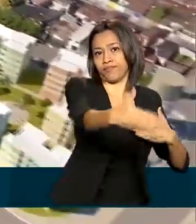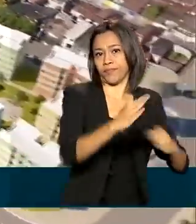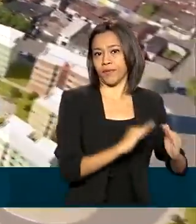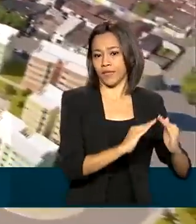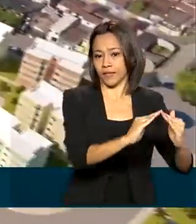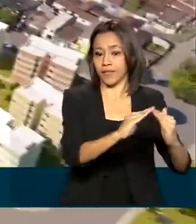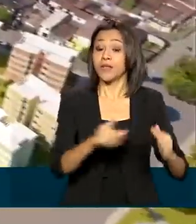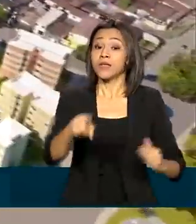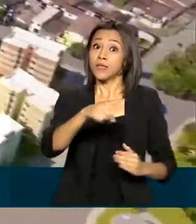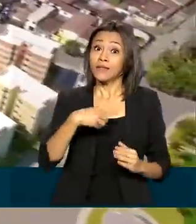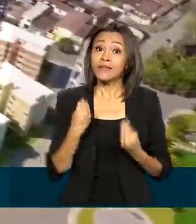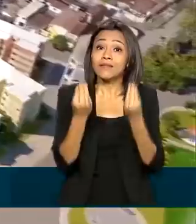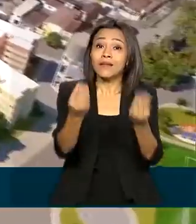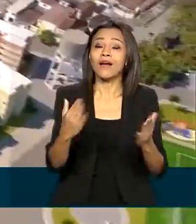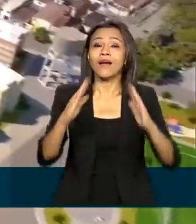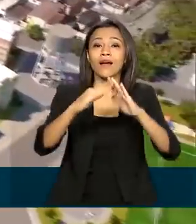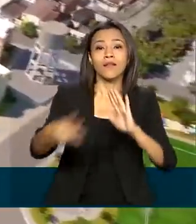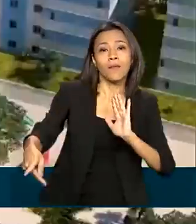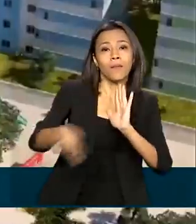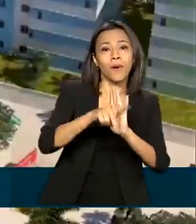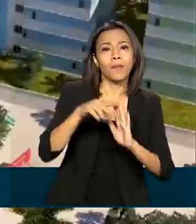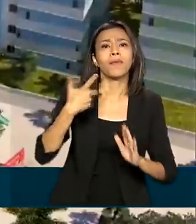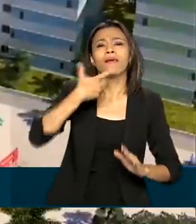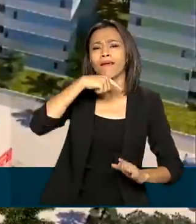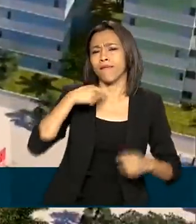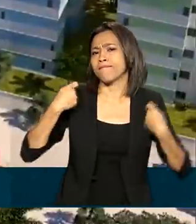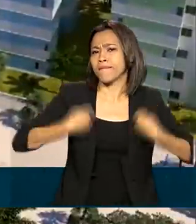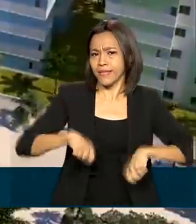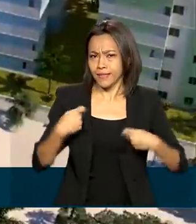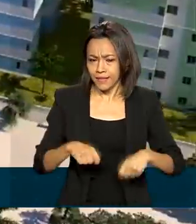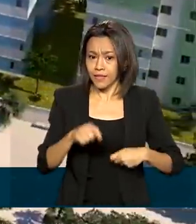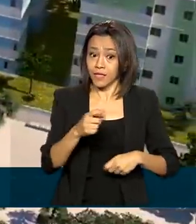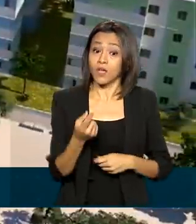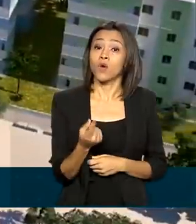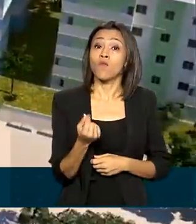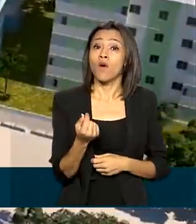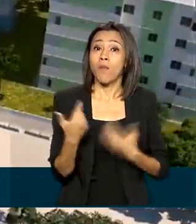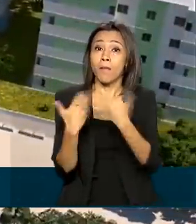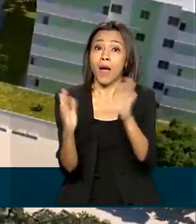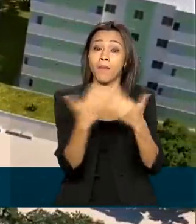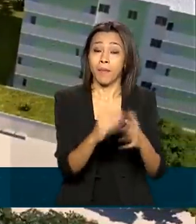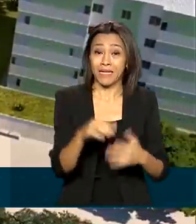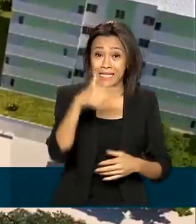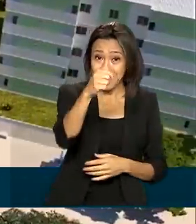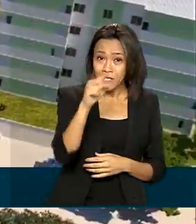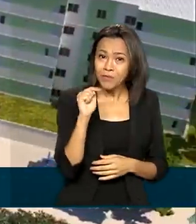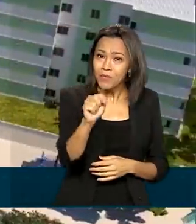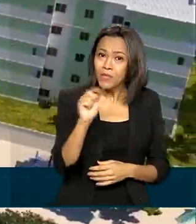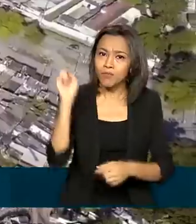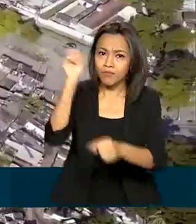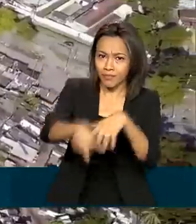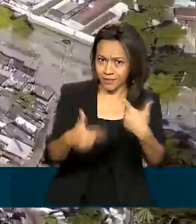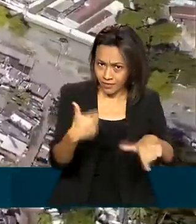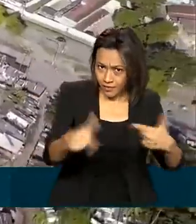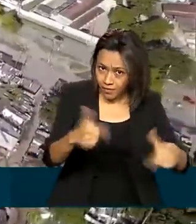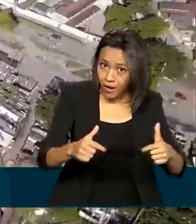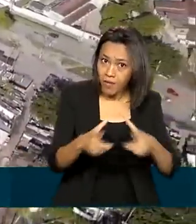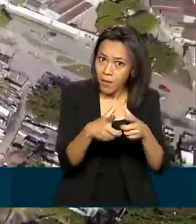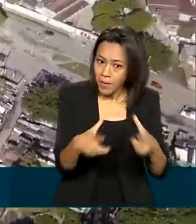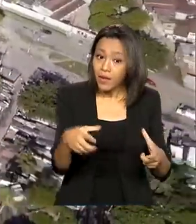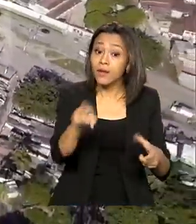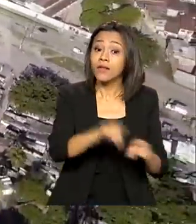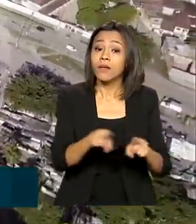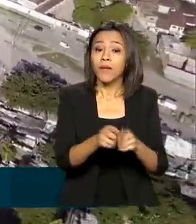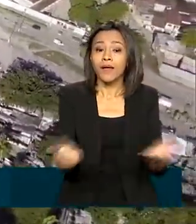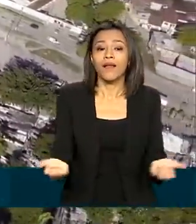casa própria a quem mais precisa, as obras vão gerar 7 mil empregos diretos e indiretos e levar urbanização